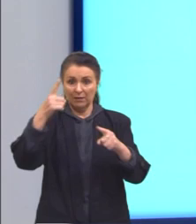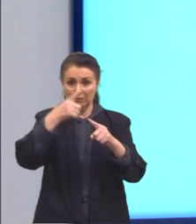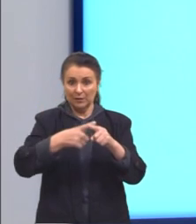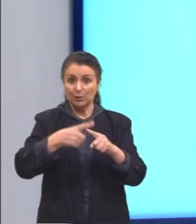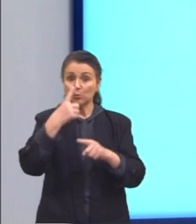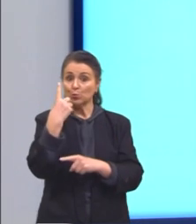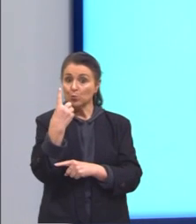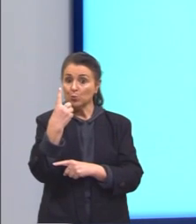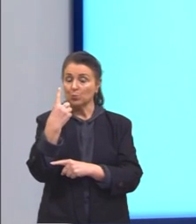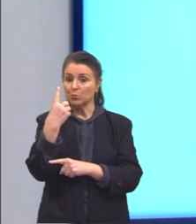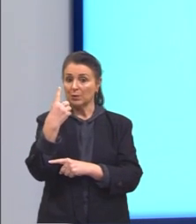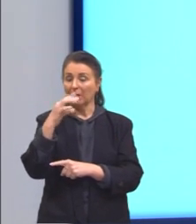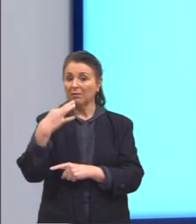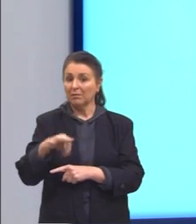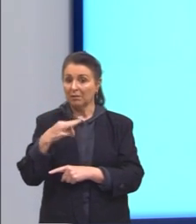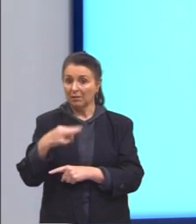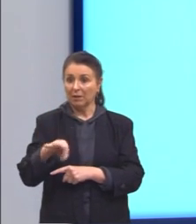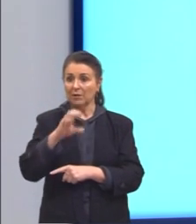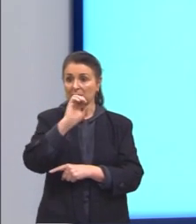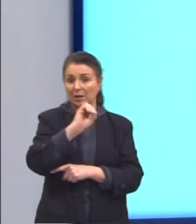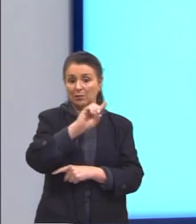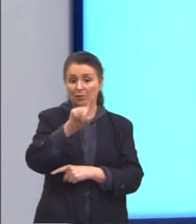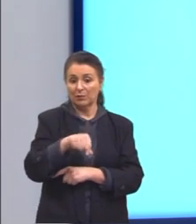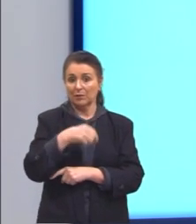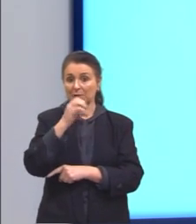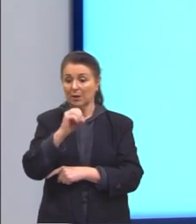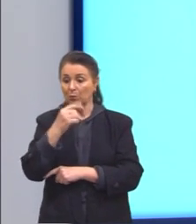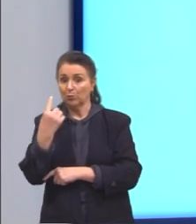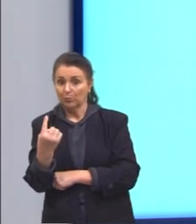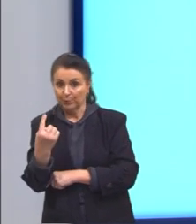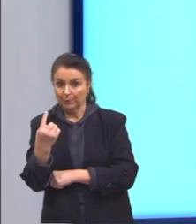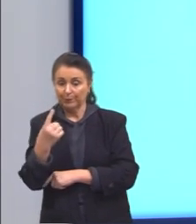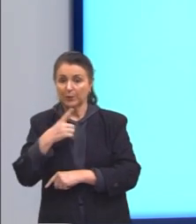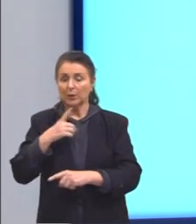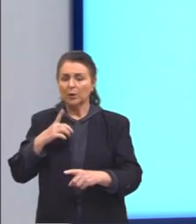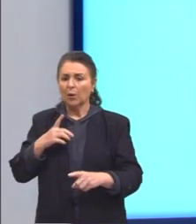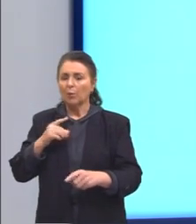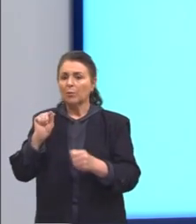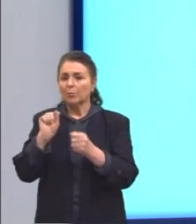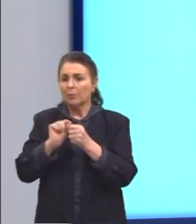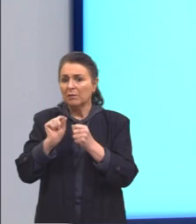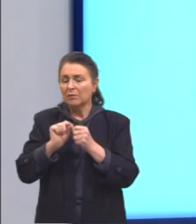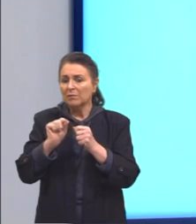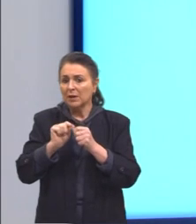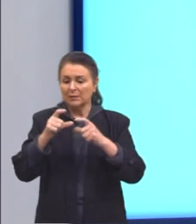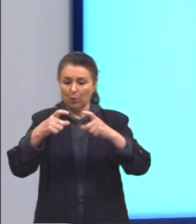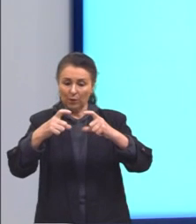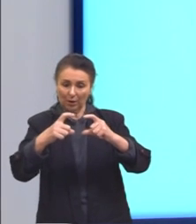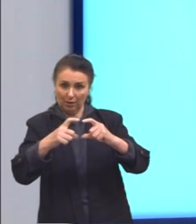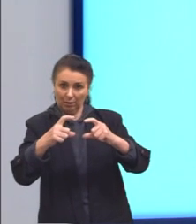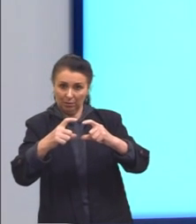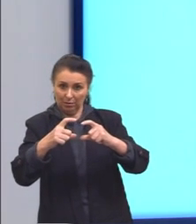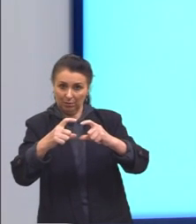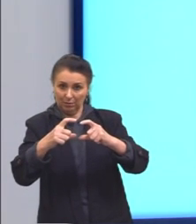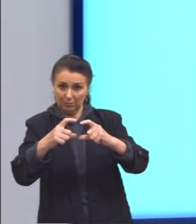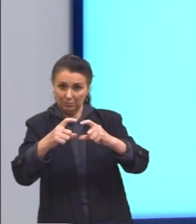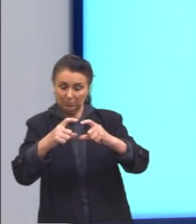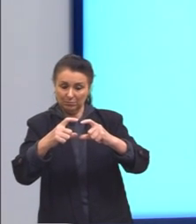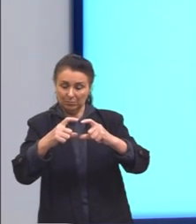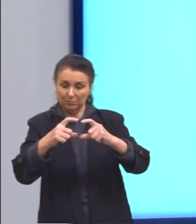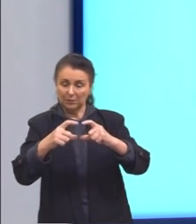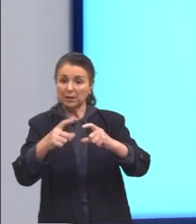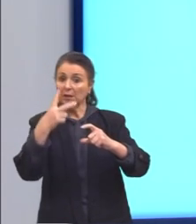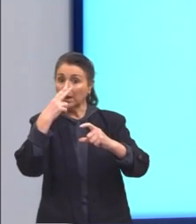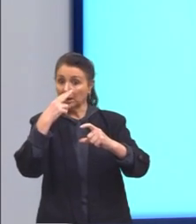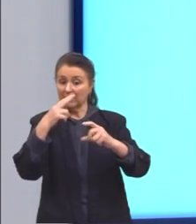ou vezes 0,01. Então, aqui, o custo de fabricação para o cartão ali do formato de um